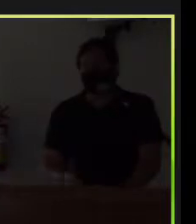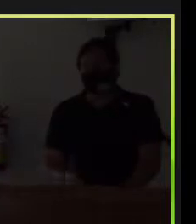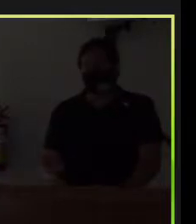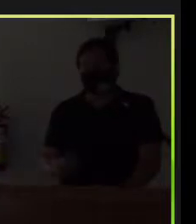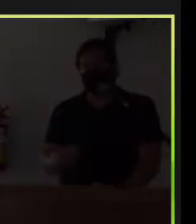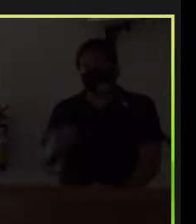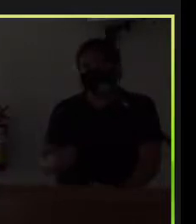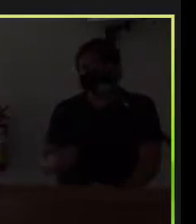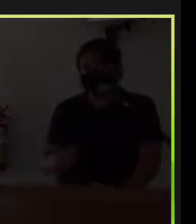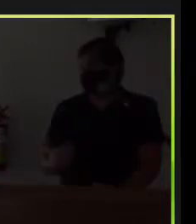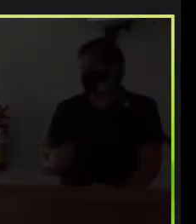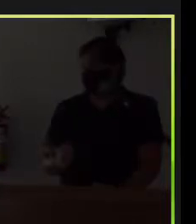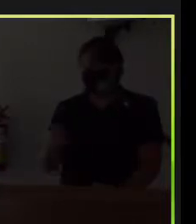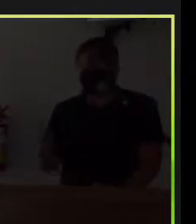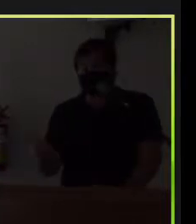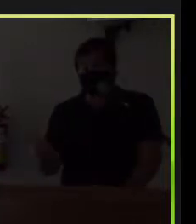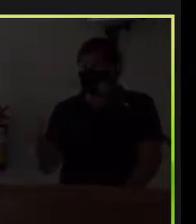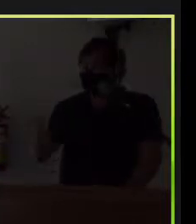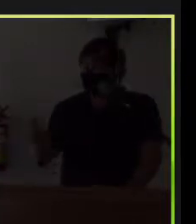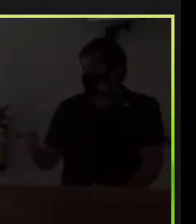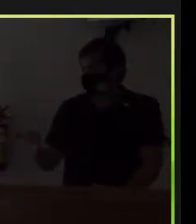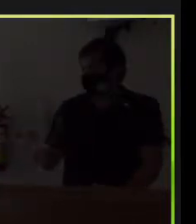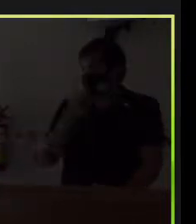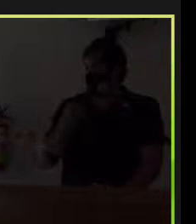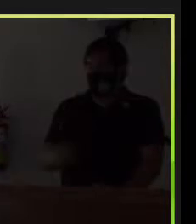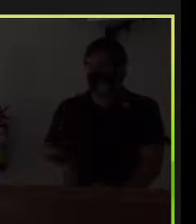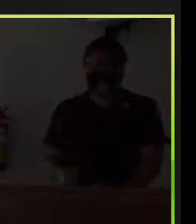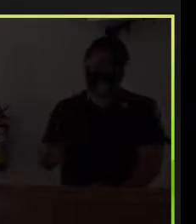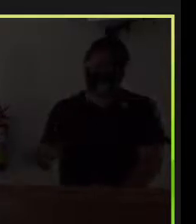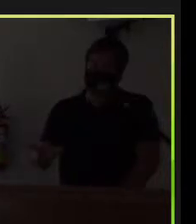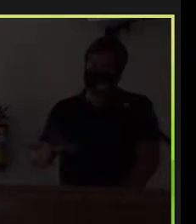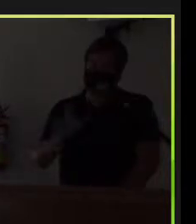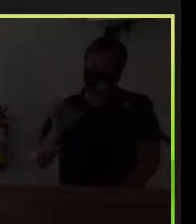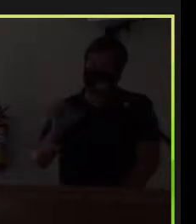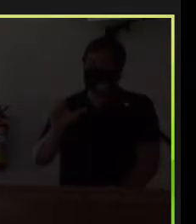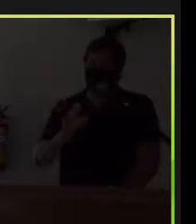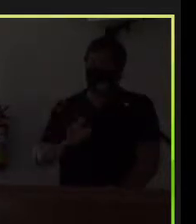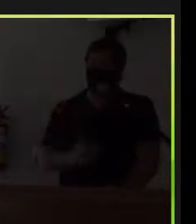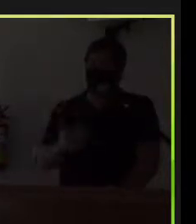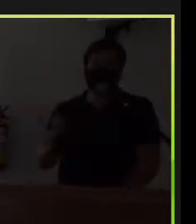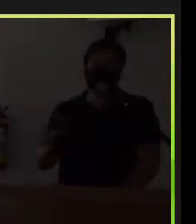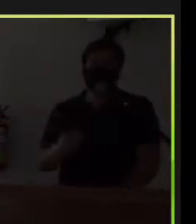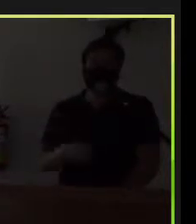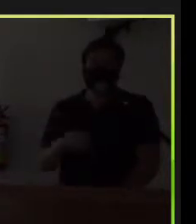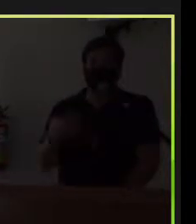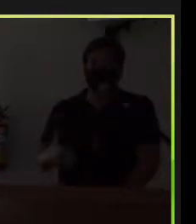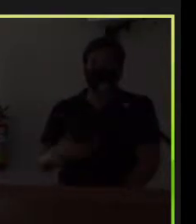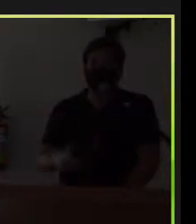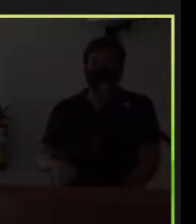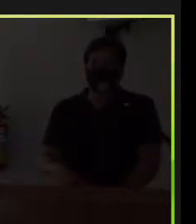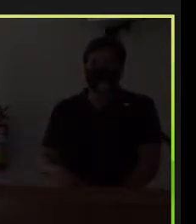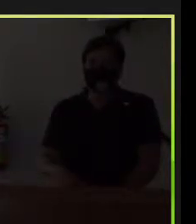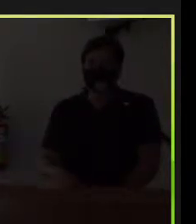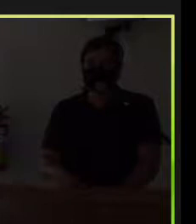tinha baixado, o número de óbitos tinha baixado, nível Brasil. São José, ainda o número de óbitos está alto por